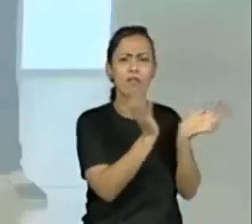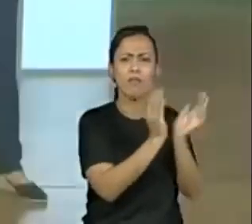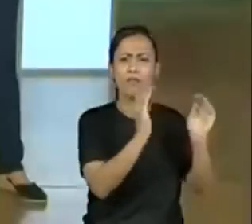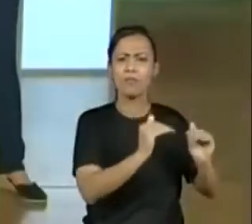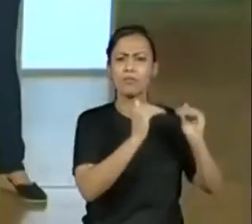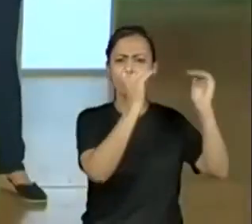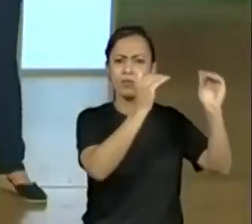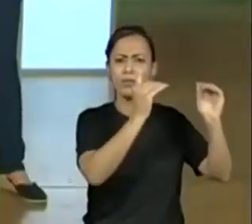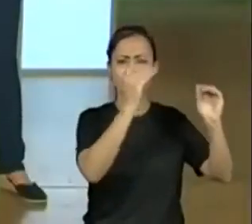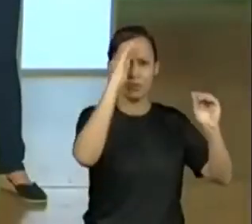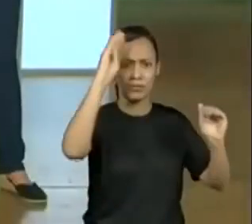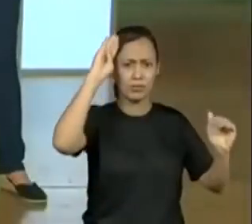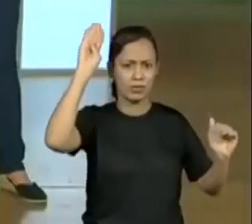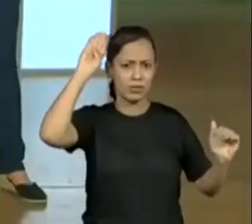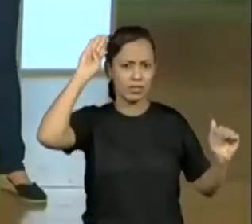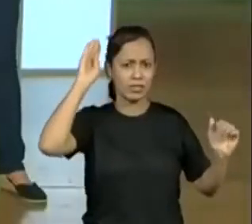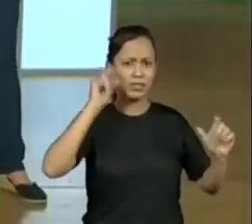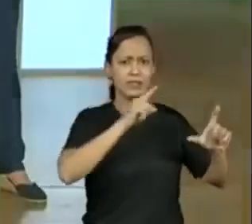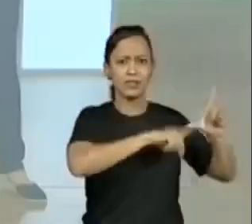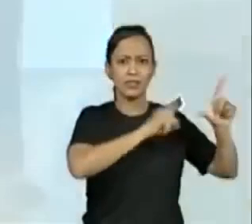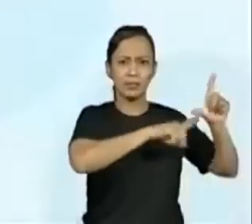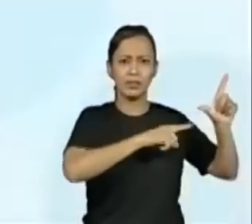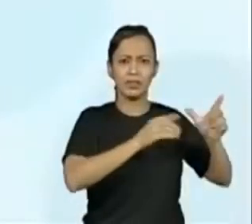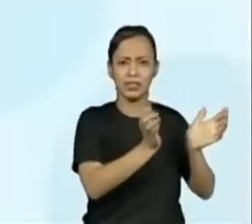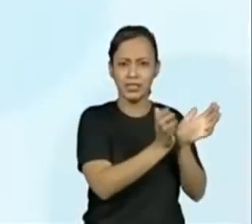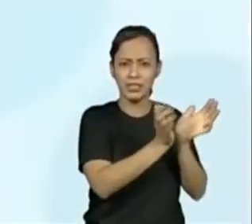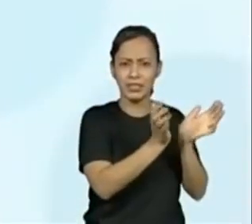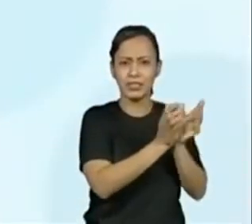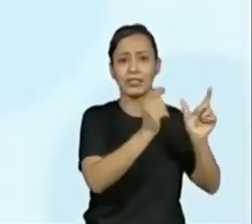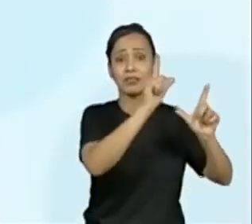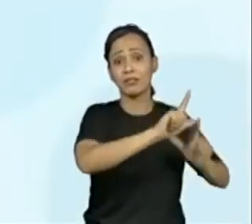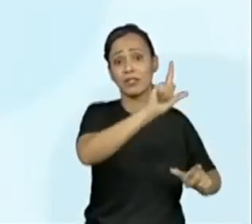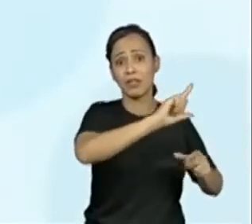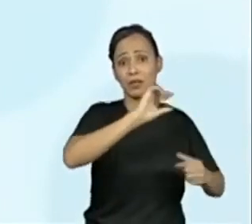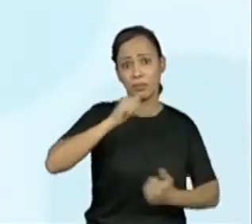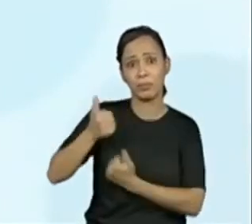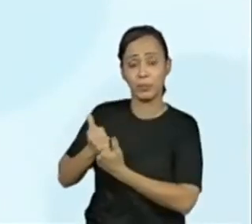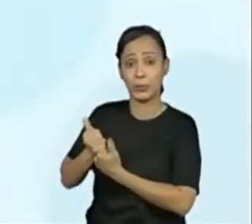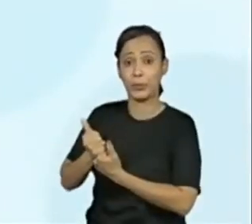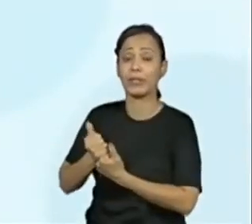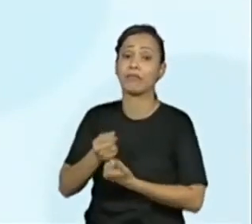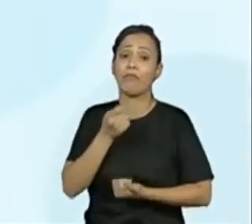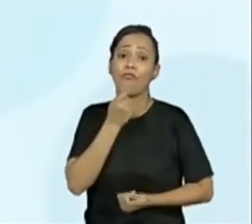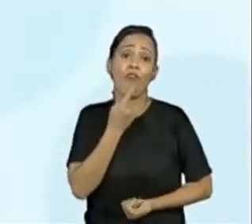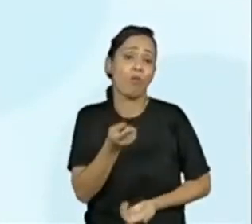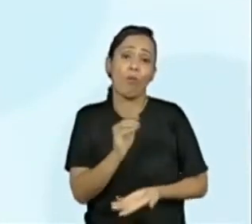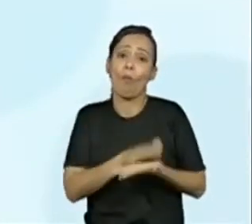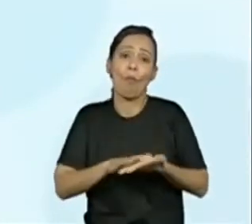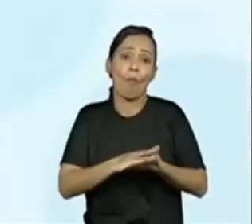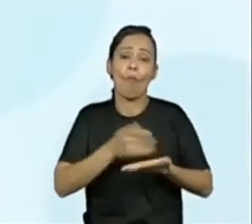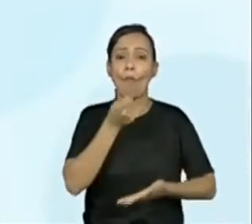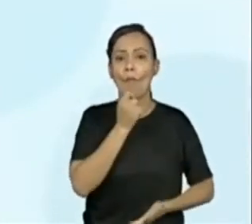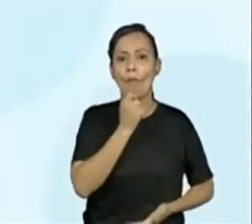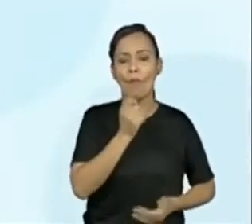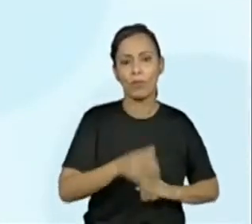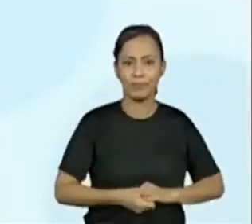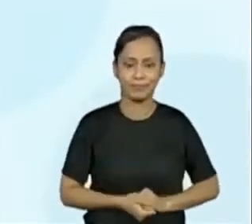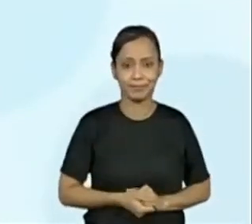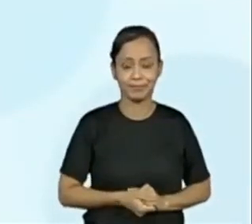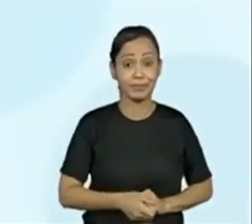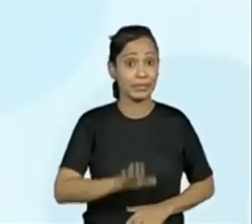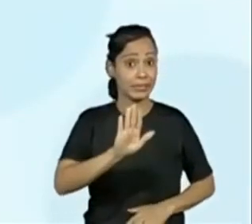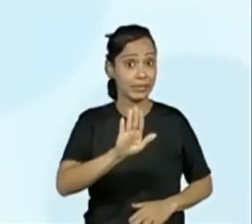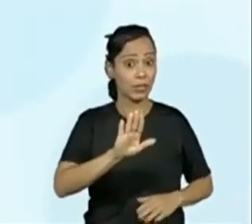não falou o prêmio. Então, vamos lá. Quer que eu continue? Com centenas de famosos entrando na rede de apoio ao Adriel,